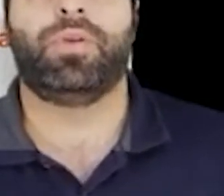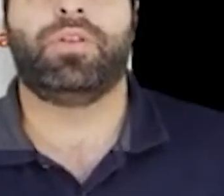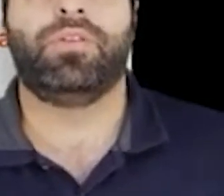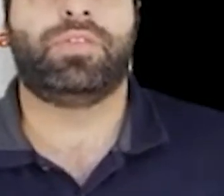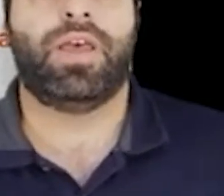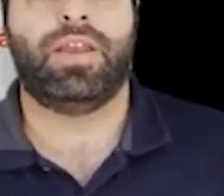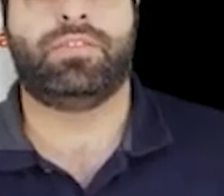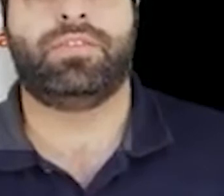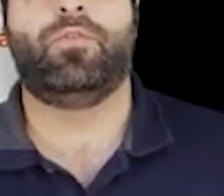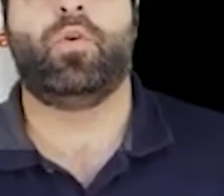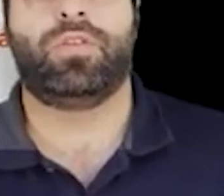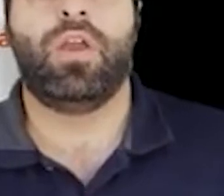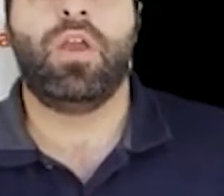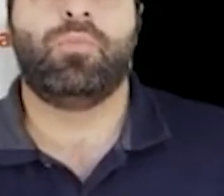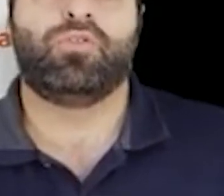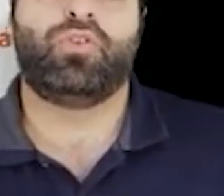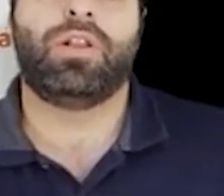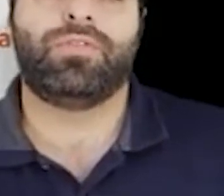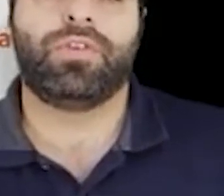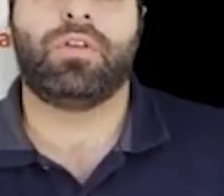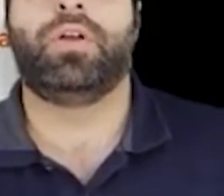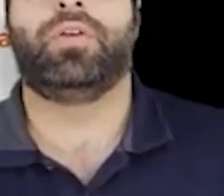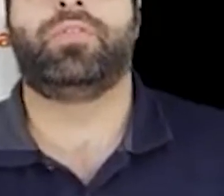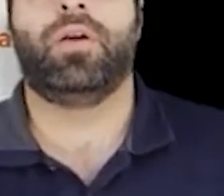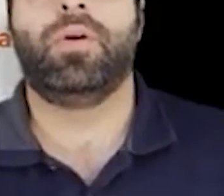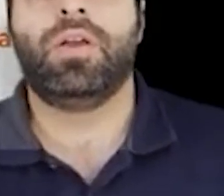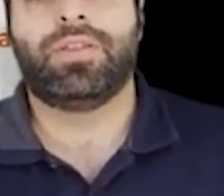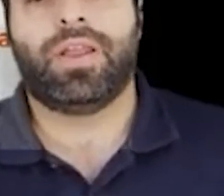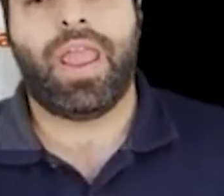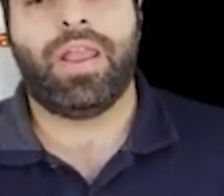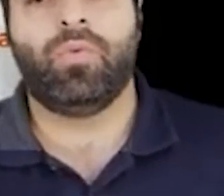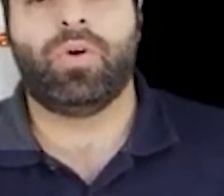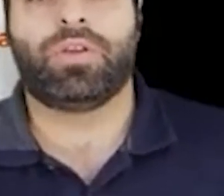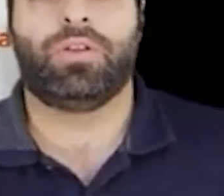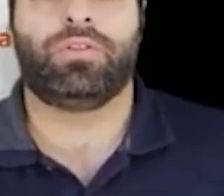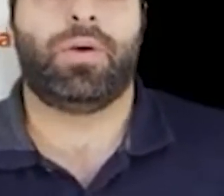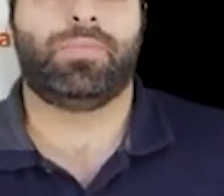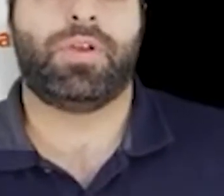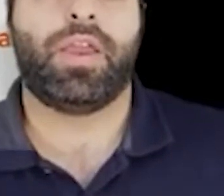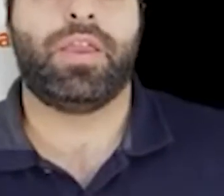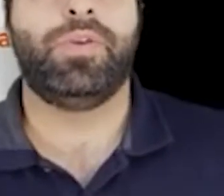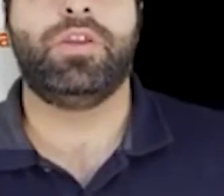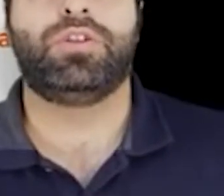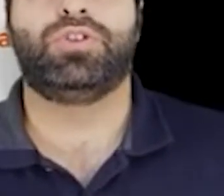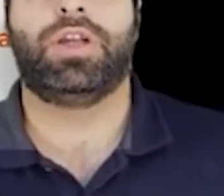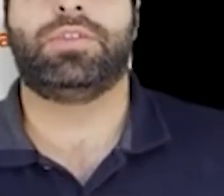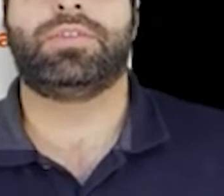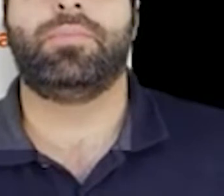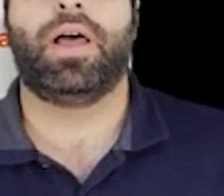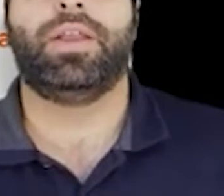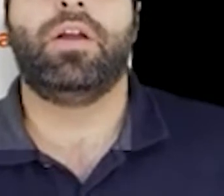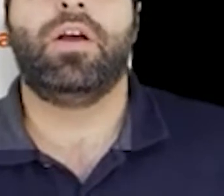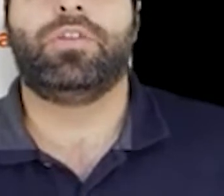refrigerant management é set como o quarto mais relevante que qualquer um pode adotar. Eu estou